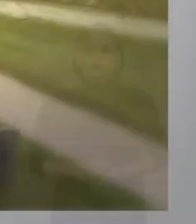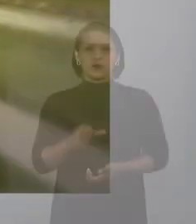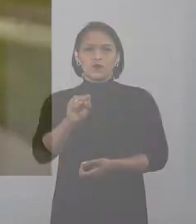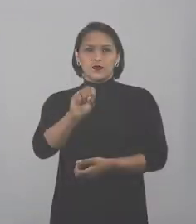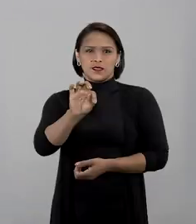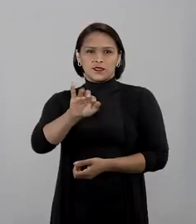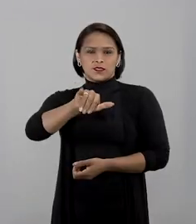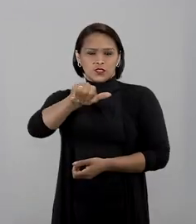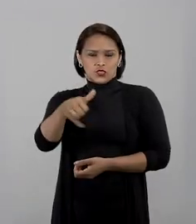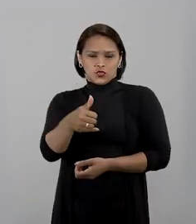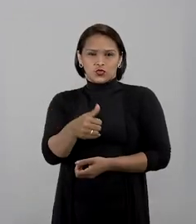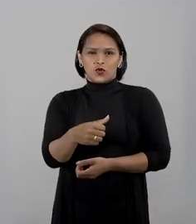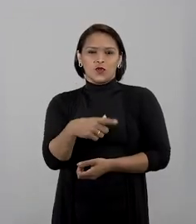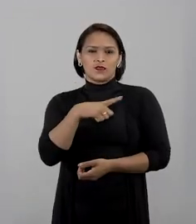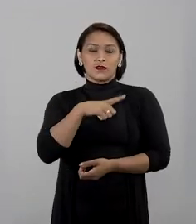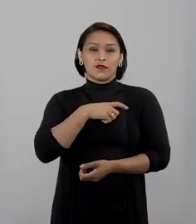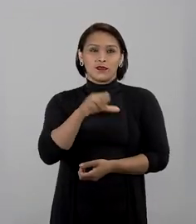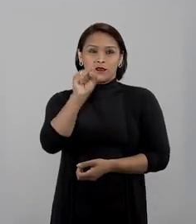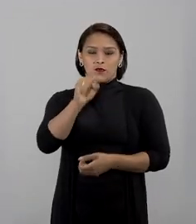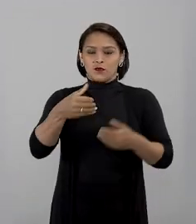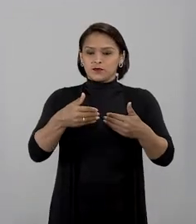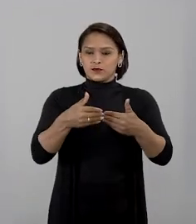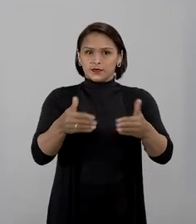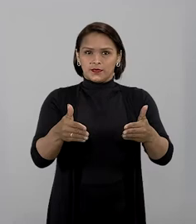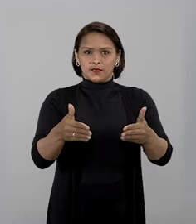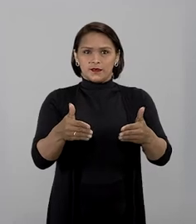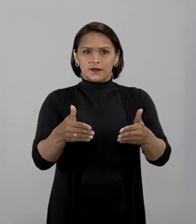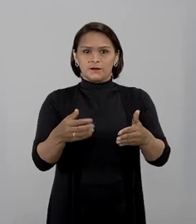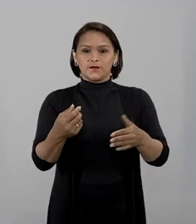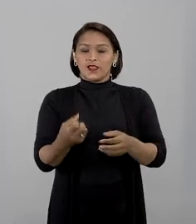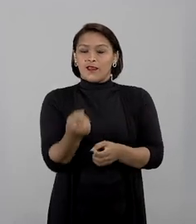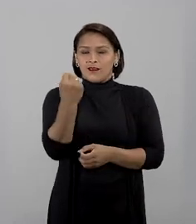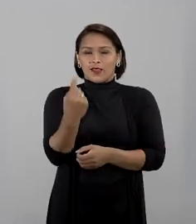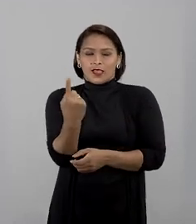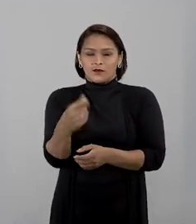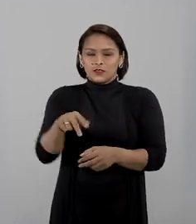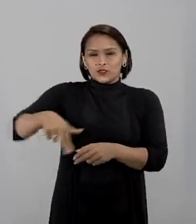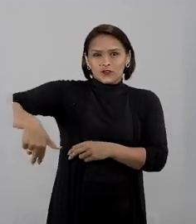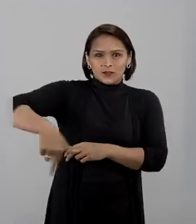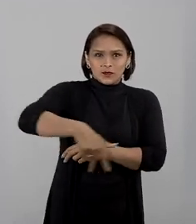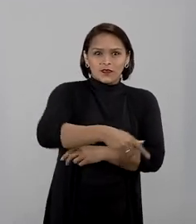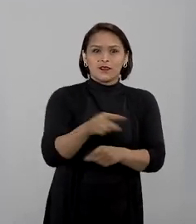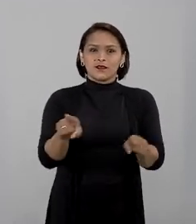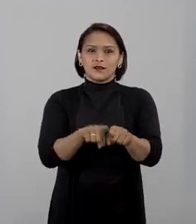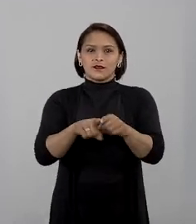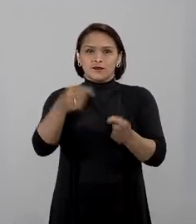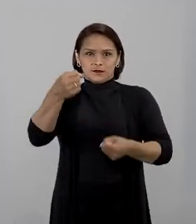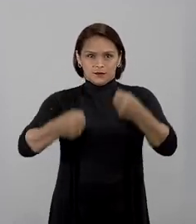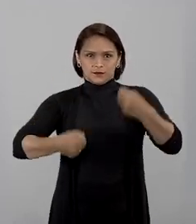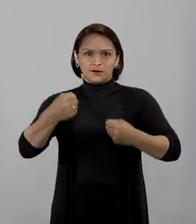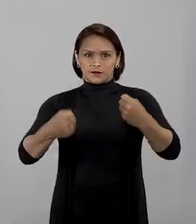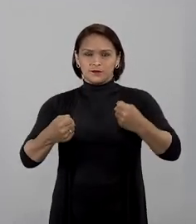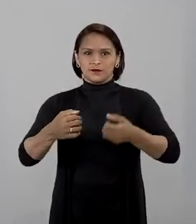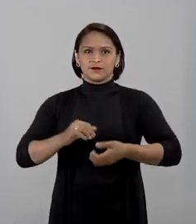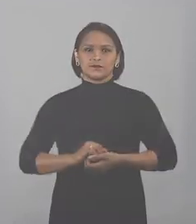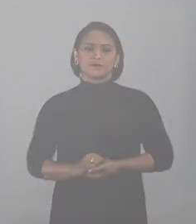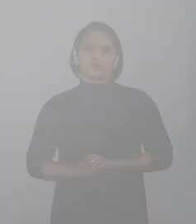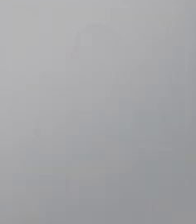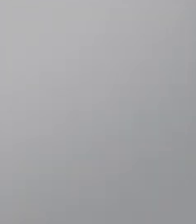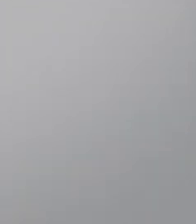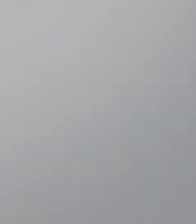O Superior Tribunal de Justiça tem oito entradas, entre elas de pedestres e de veículos.